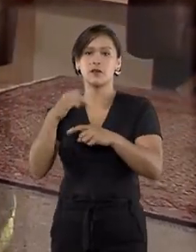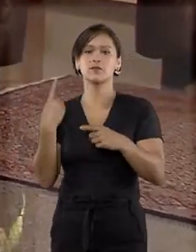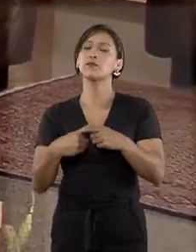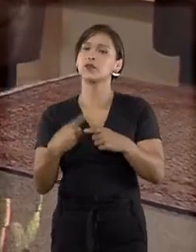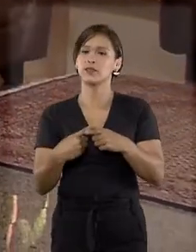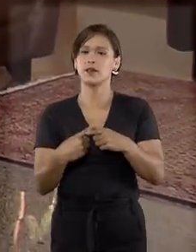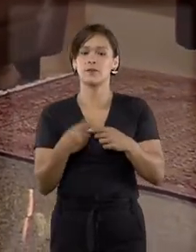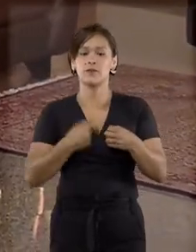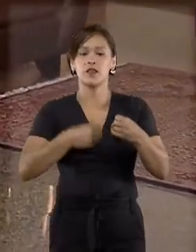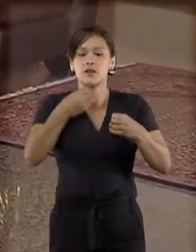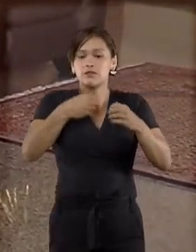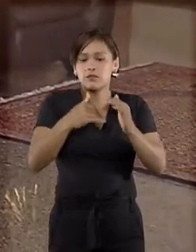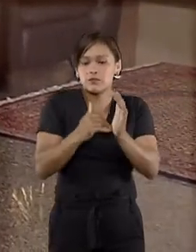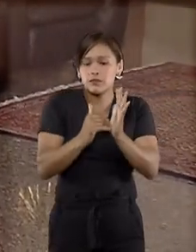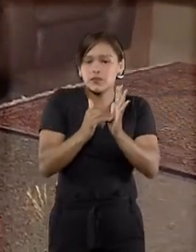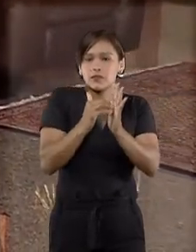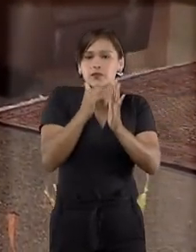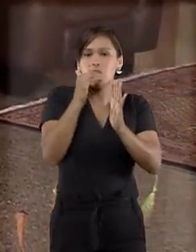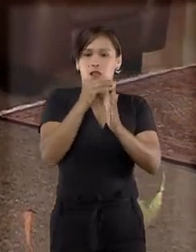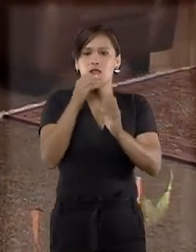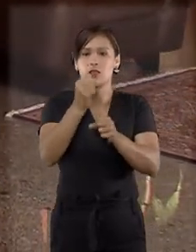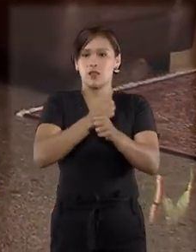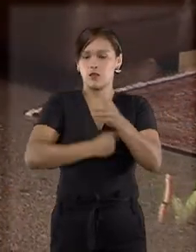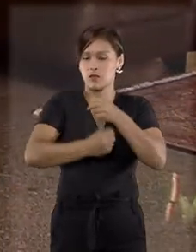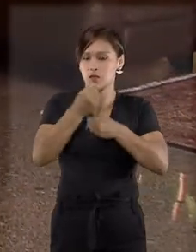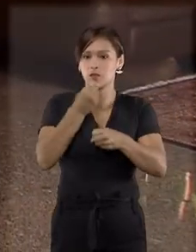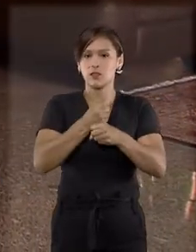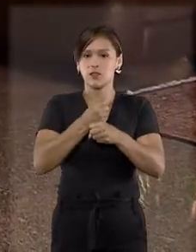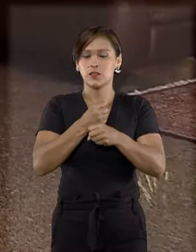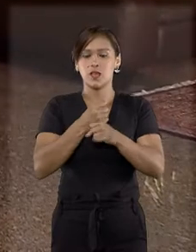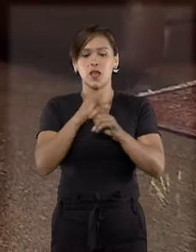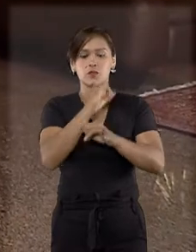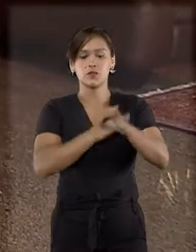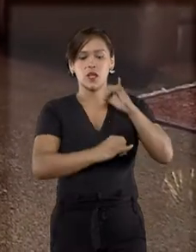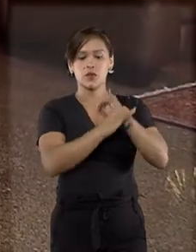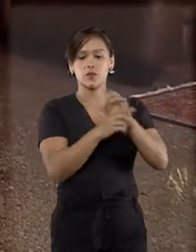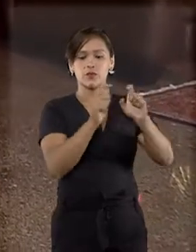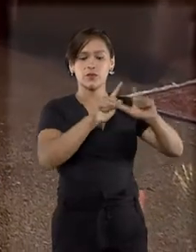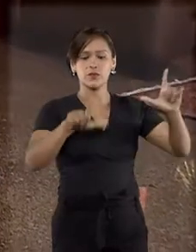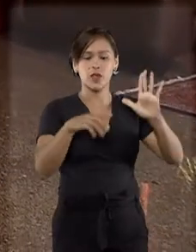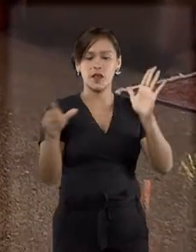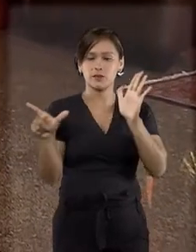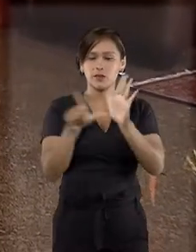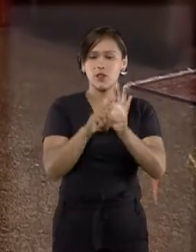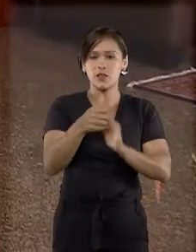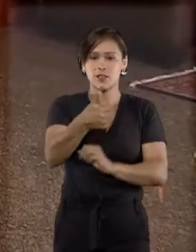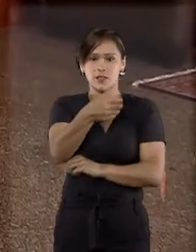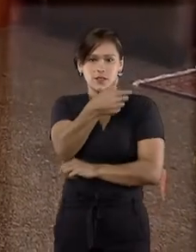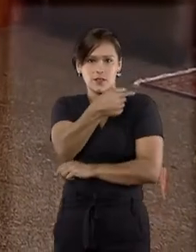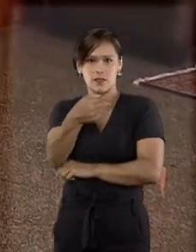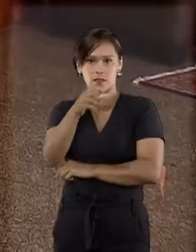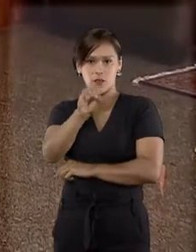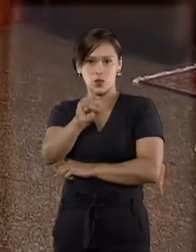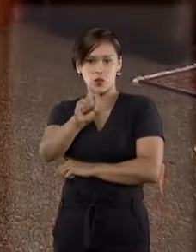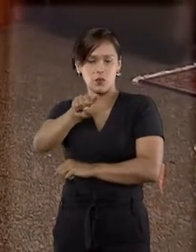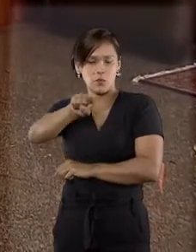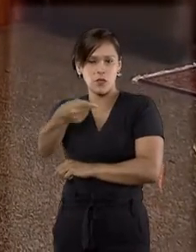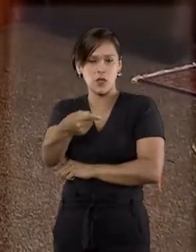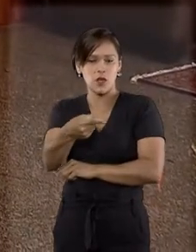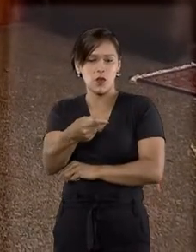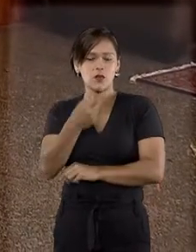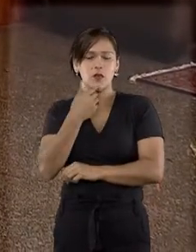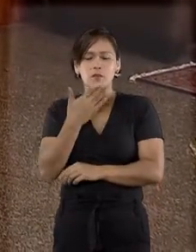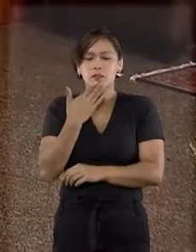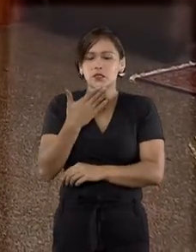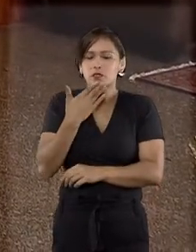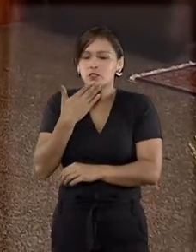menos, viu? O segmento só cresce. Em 2019, o e-commerce brasileiro registrou 178 milhões e meio